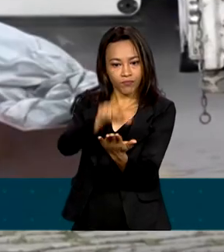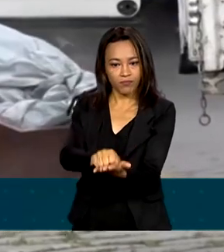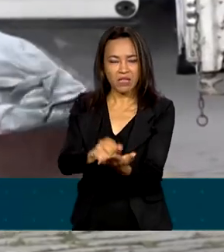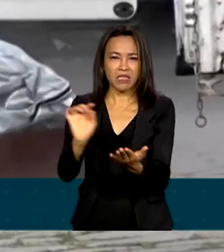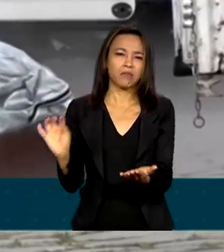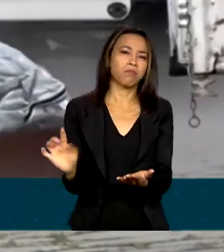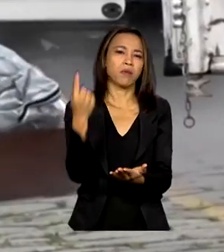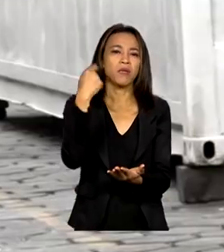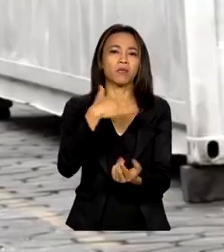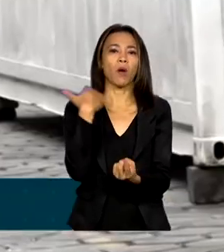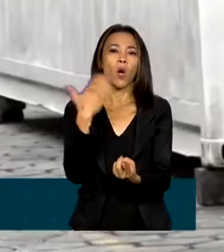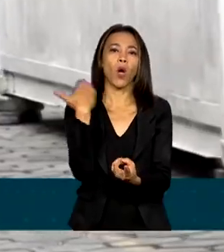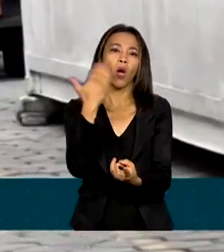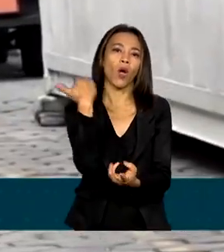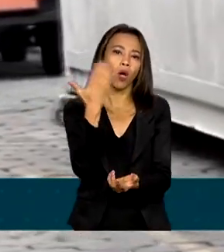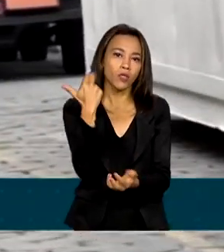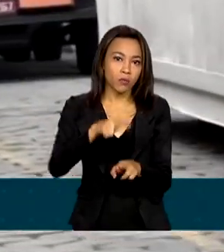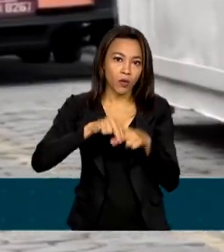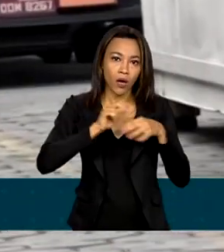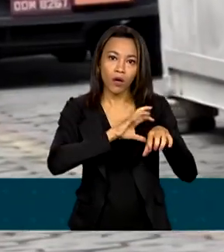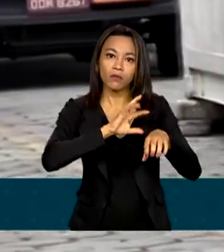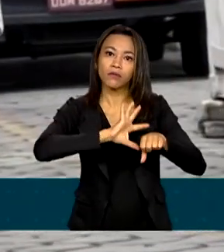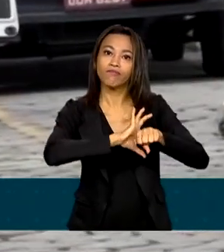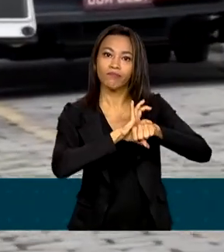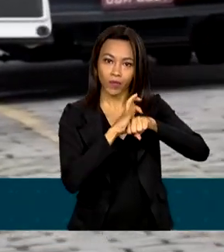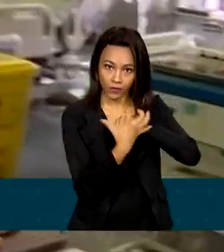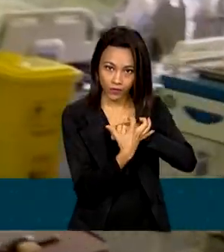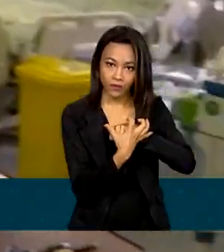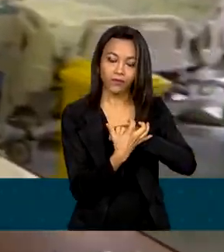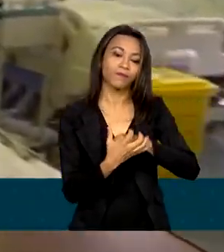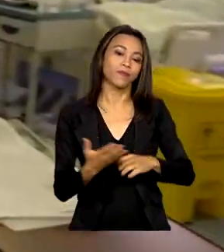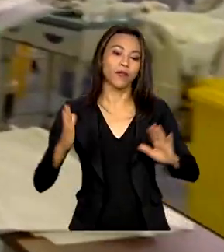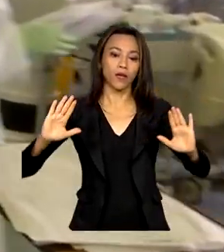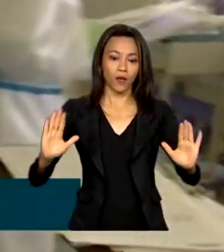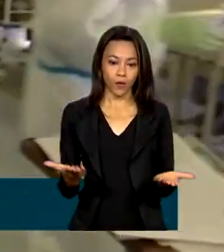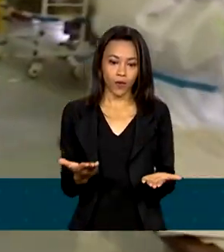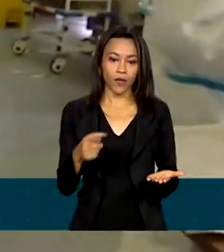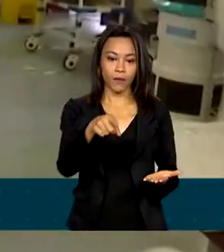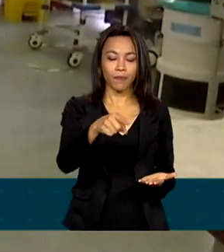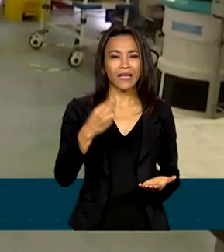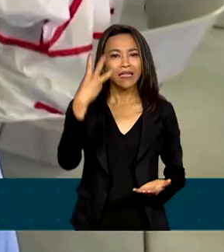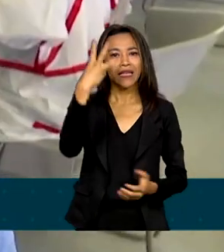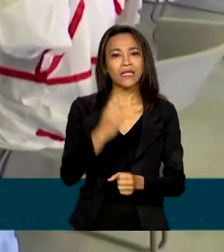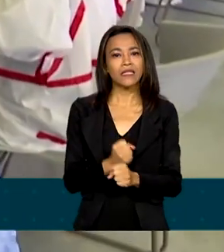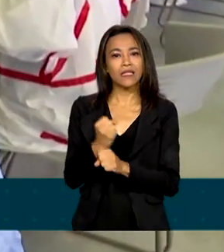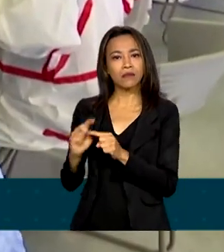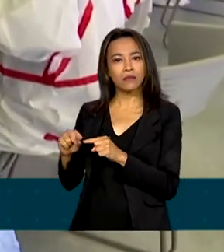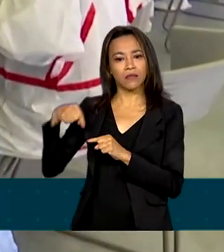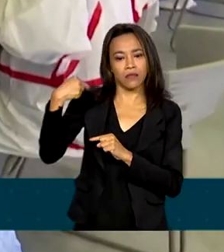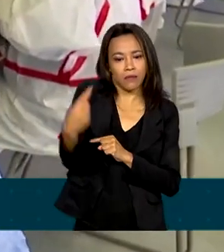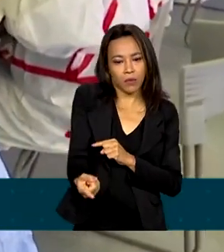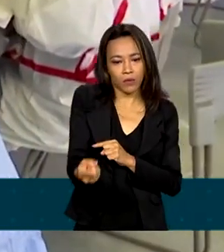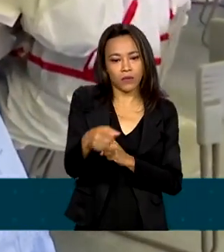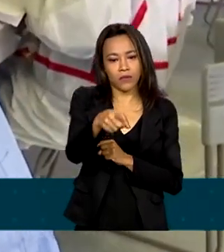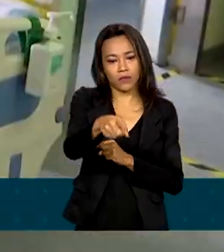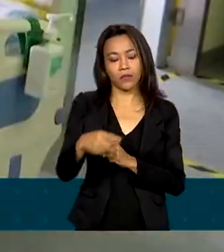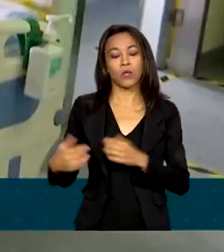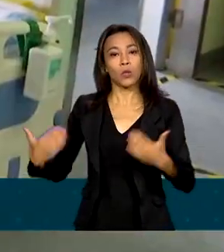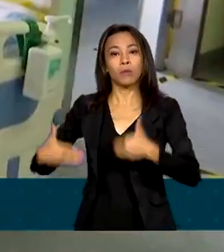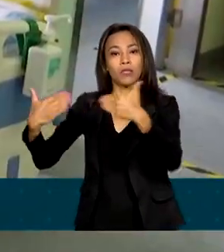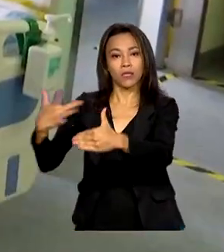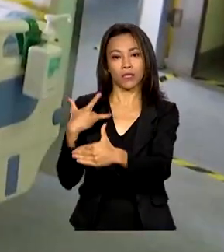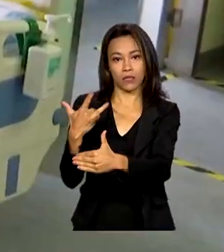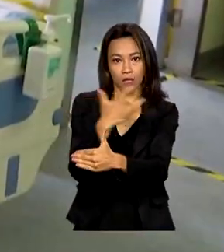primeiras mortes em decorrência da Covid-19. Agora, três anos depois, a contagem do Ministério da